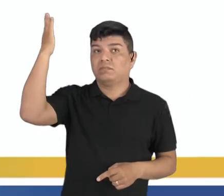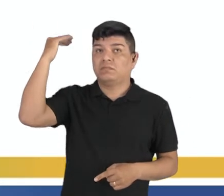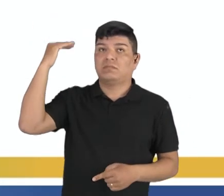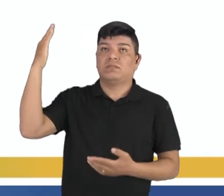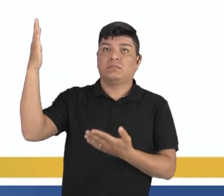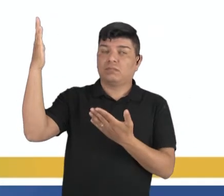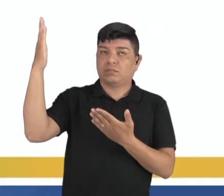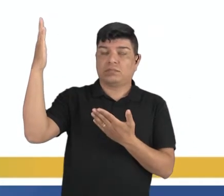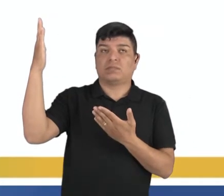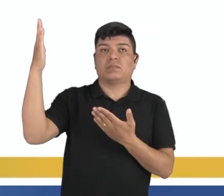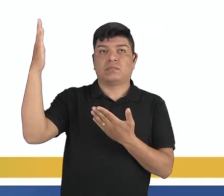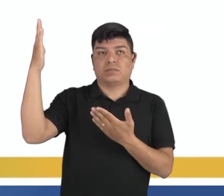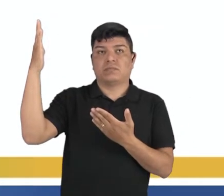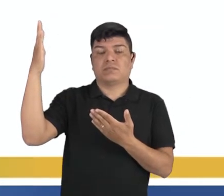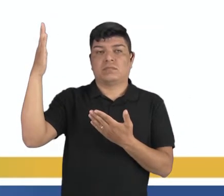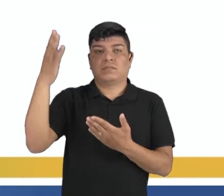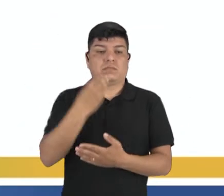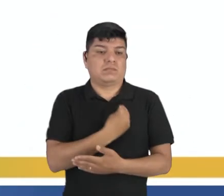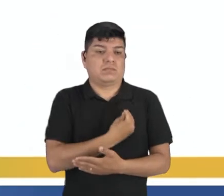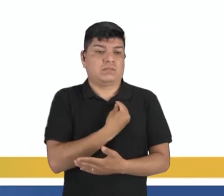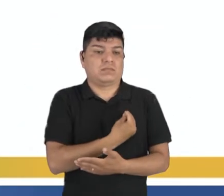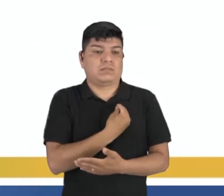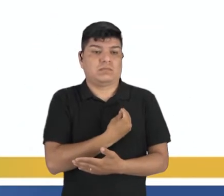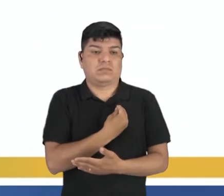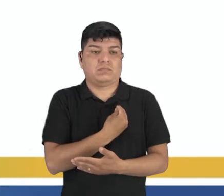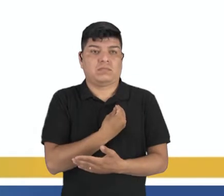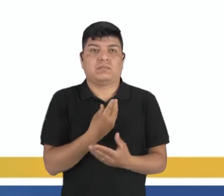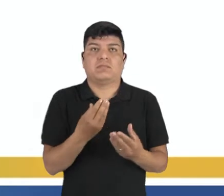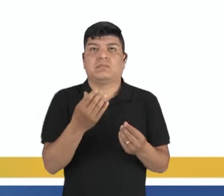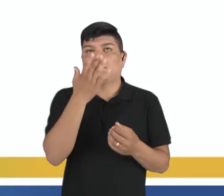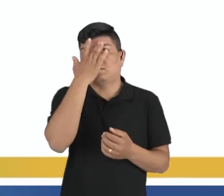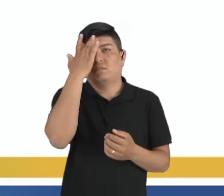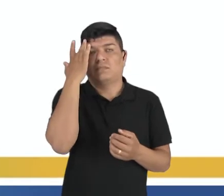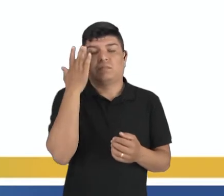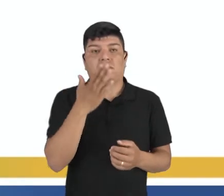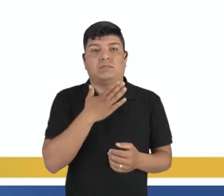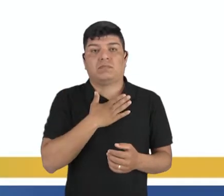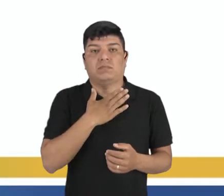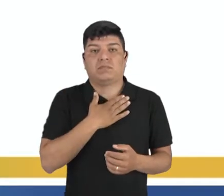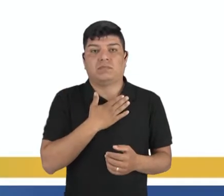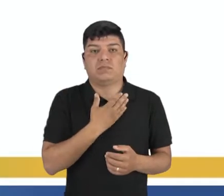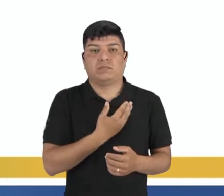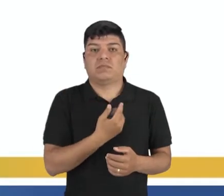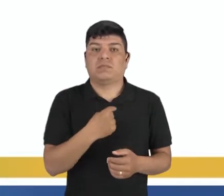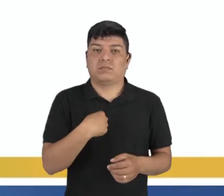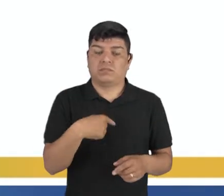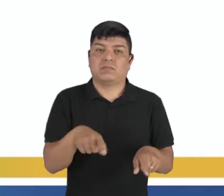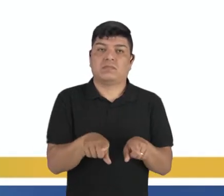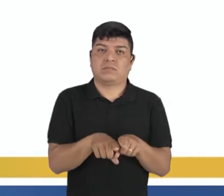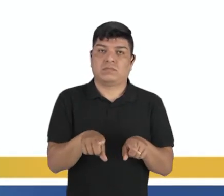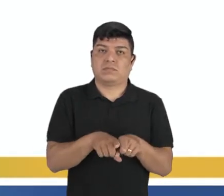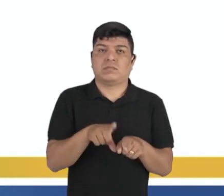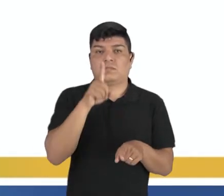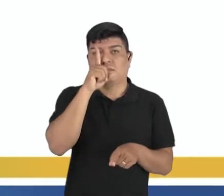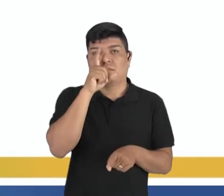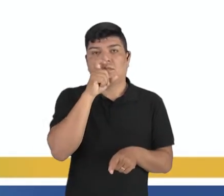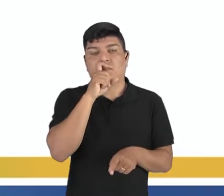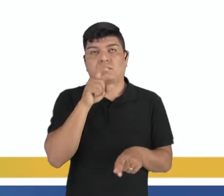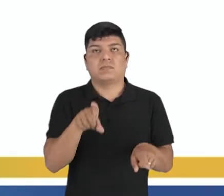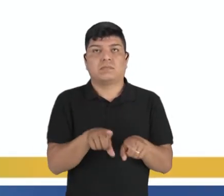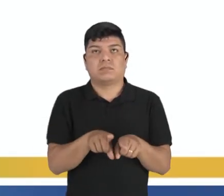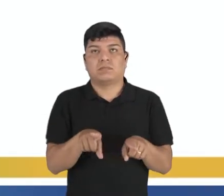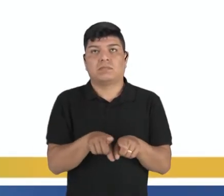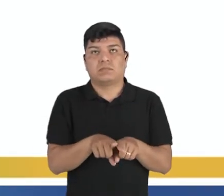mas que marcaram a vida de muita gente, né? Principalmente do professor aqui, que já está com a idade avançada, do papai e da mamãe, provavelmente também.